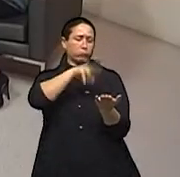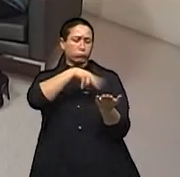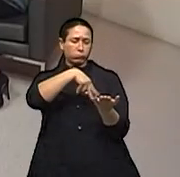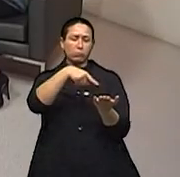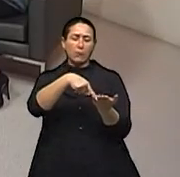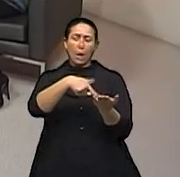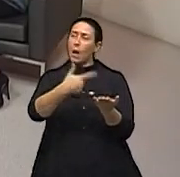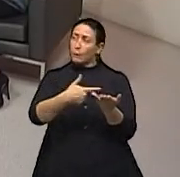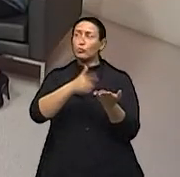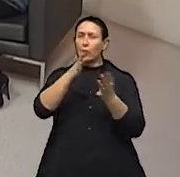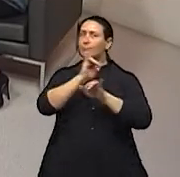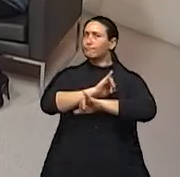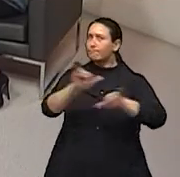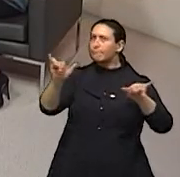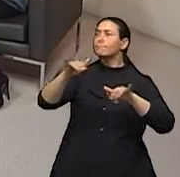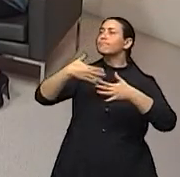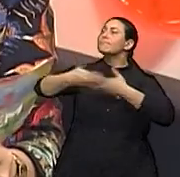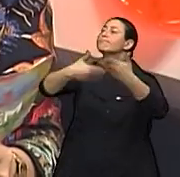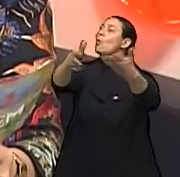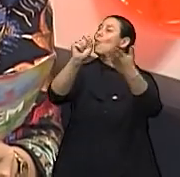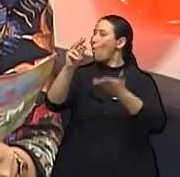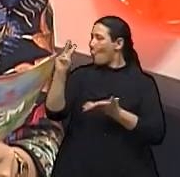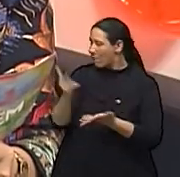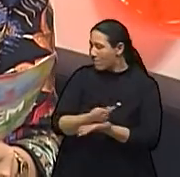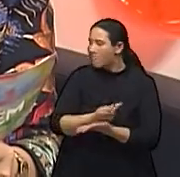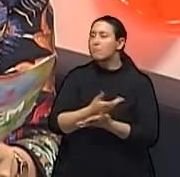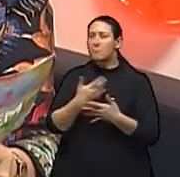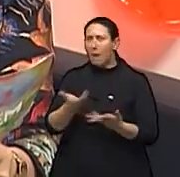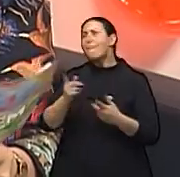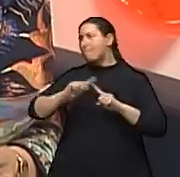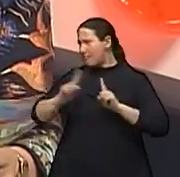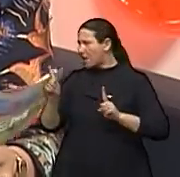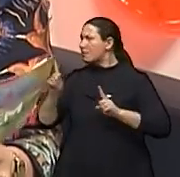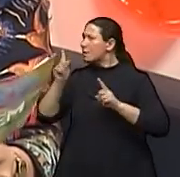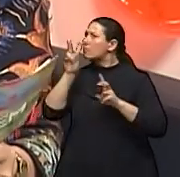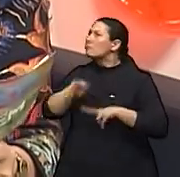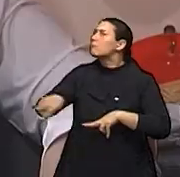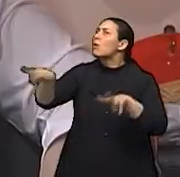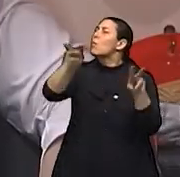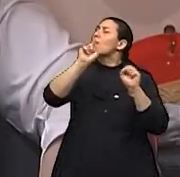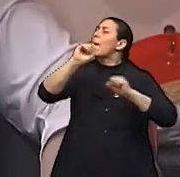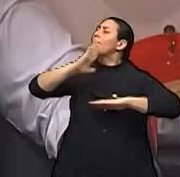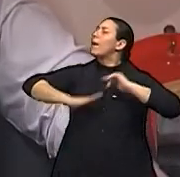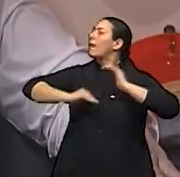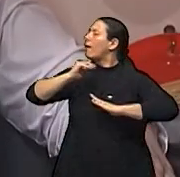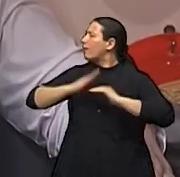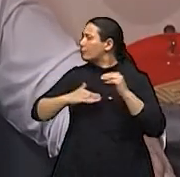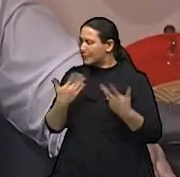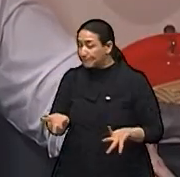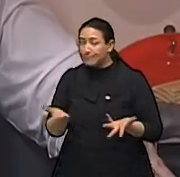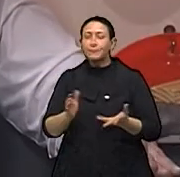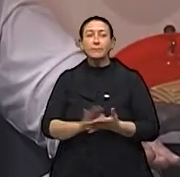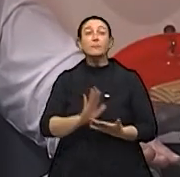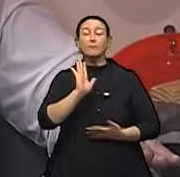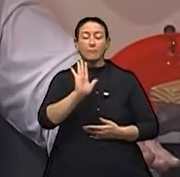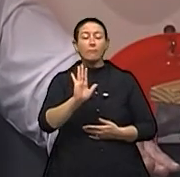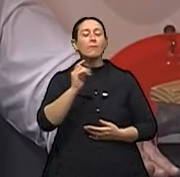já trazia essa visão. Mas atualmente tem uma prática. E é isso que a gente quer trazer para os nossos telespectadores. Então, em